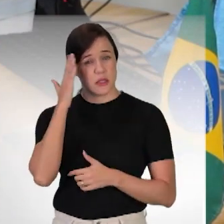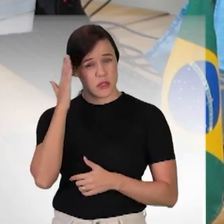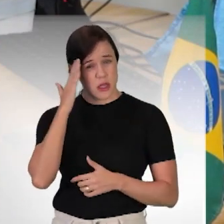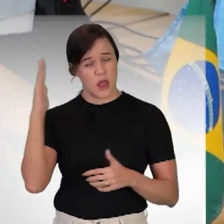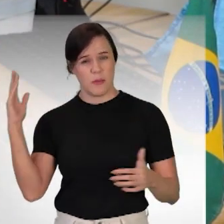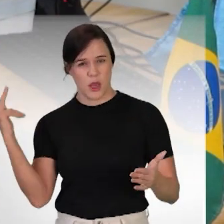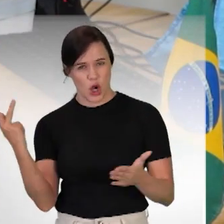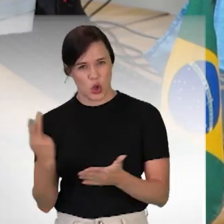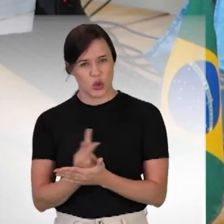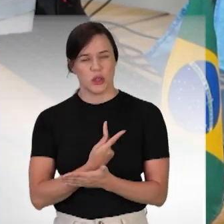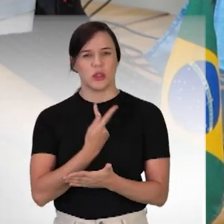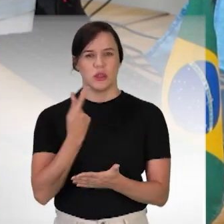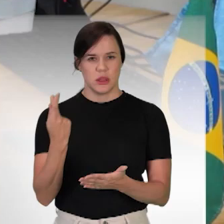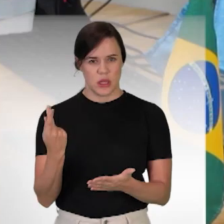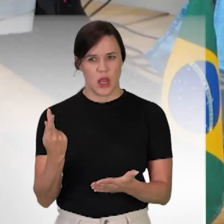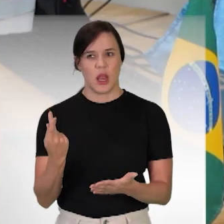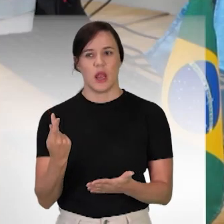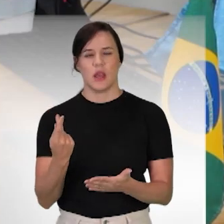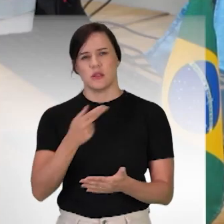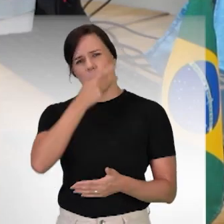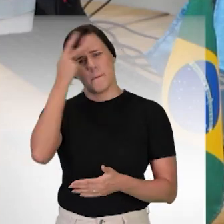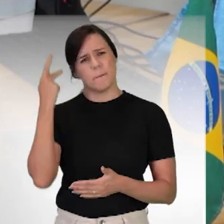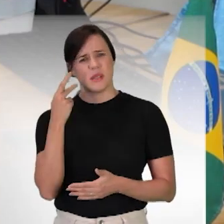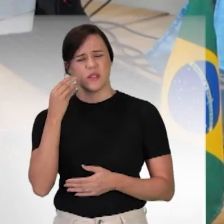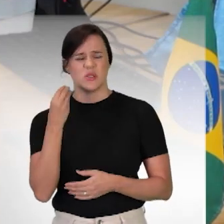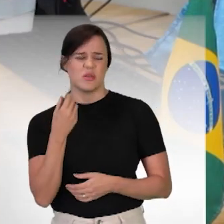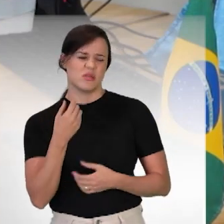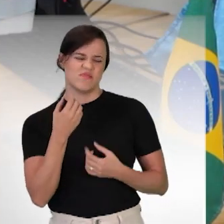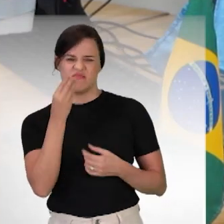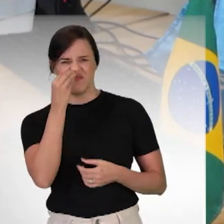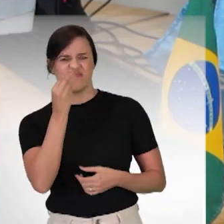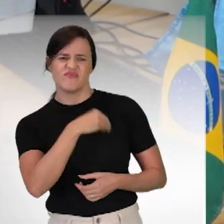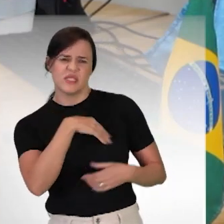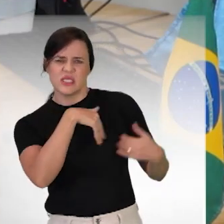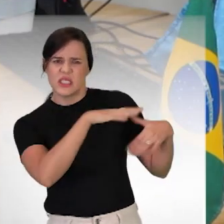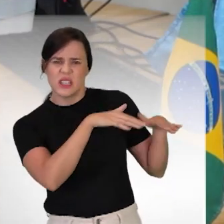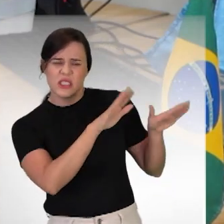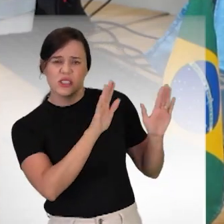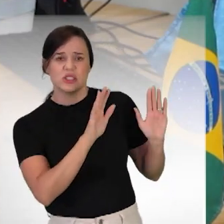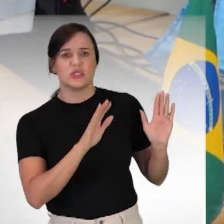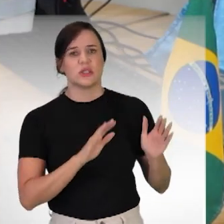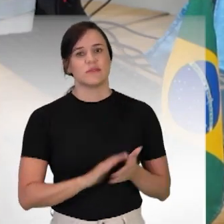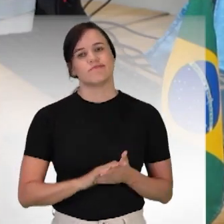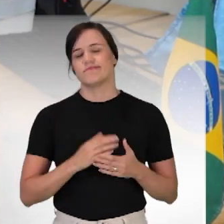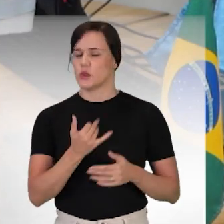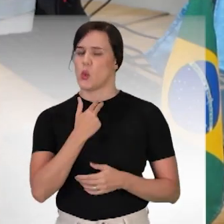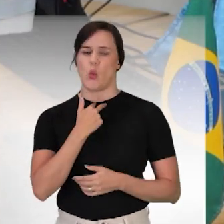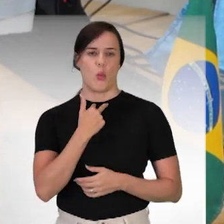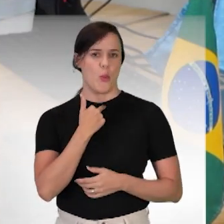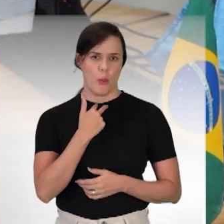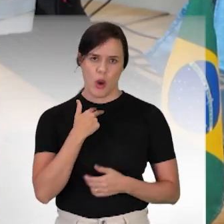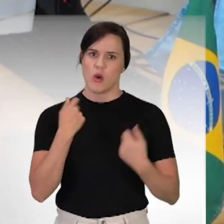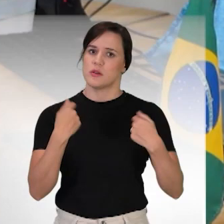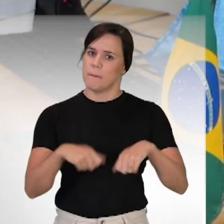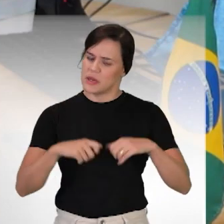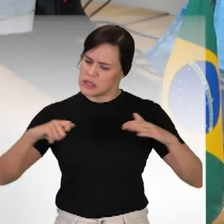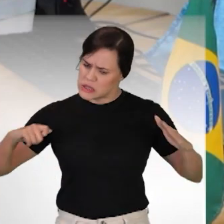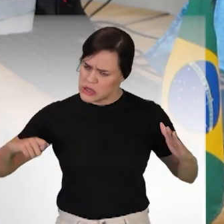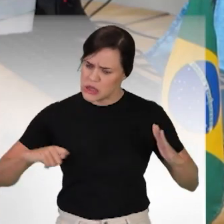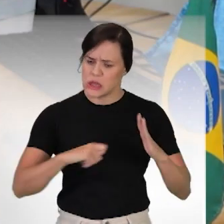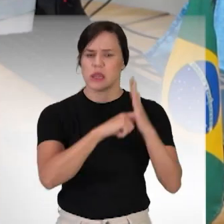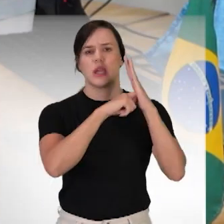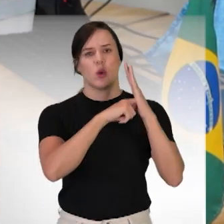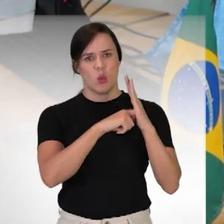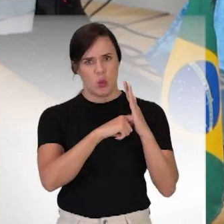acontecem. As pessoas muitas vezes deixam de, ah, deixa passar, e esse deixa passar é que não pode acontecer, né? Quanto